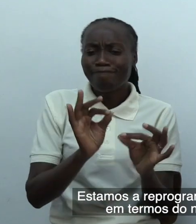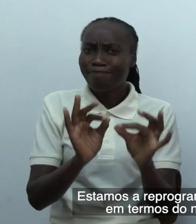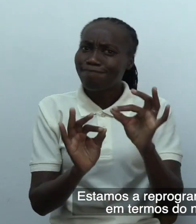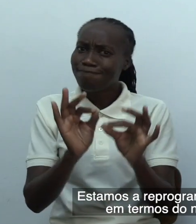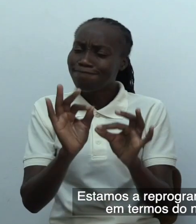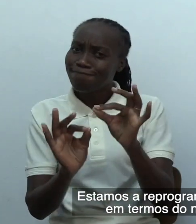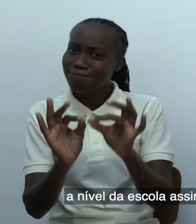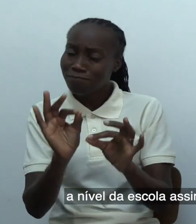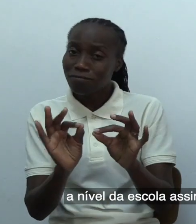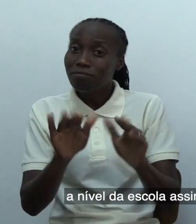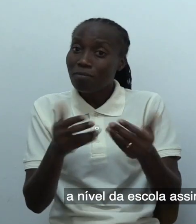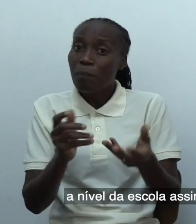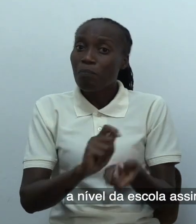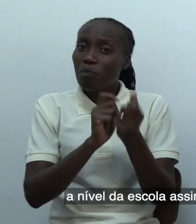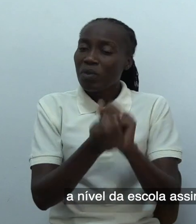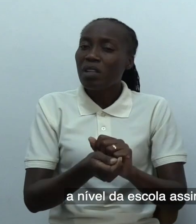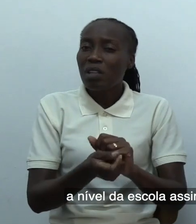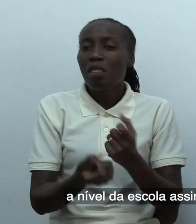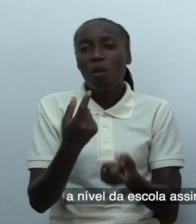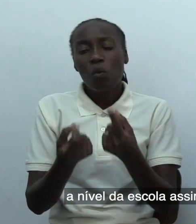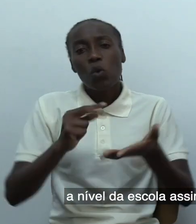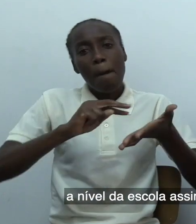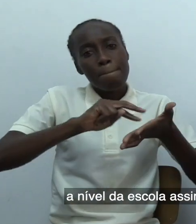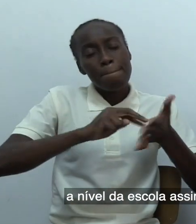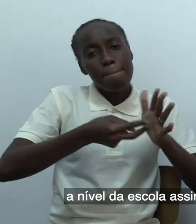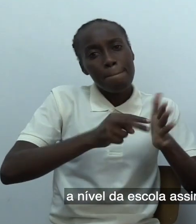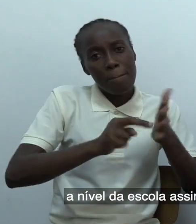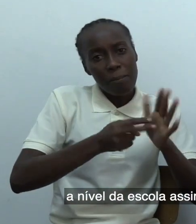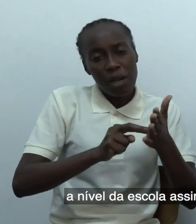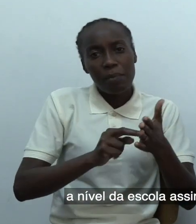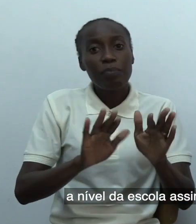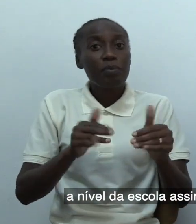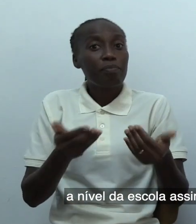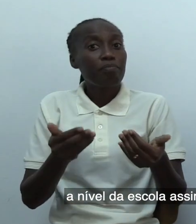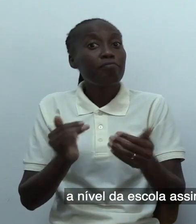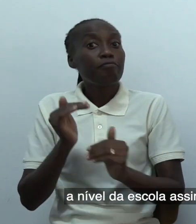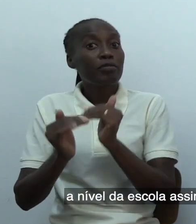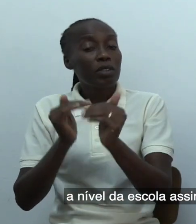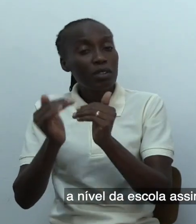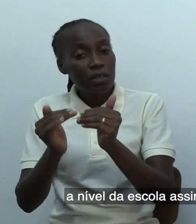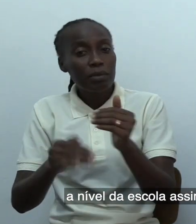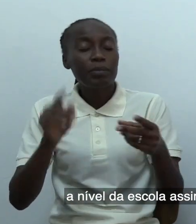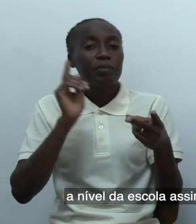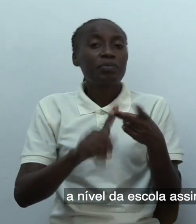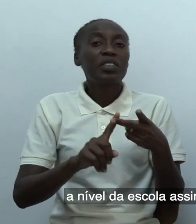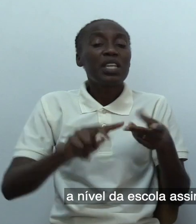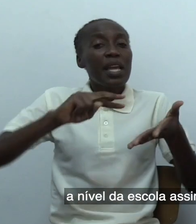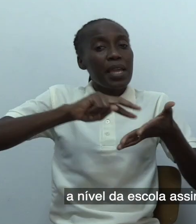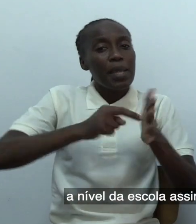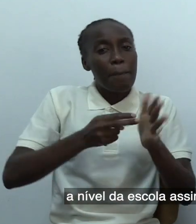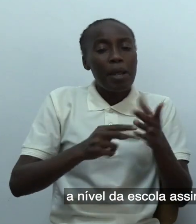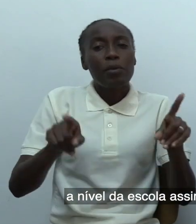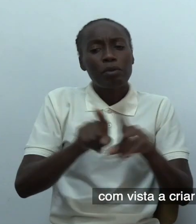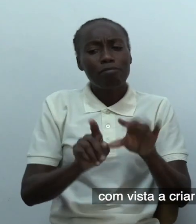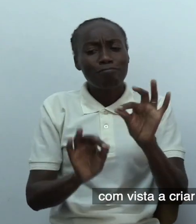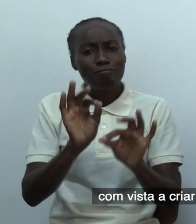de desenvolvimento, tanto a nível da escola, assim como o plano do conselho de escola.